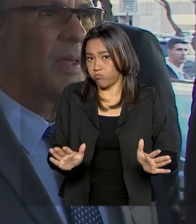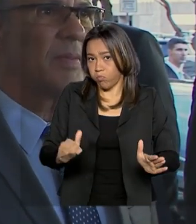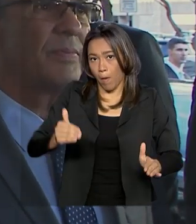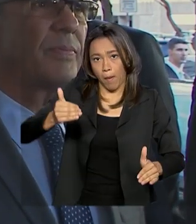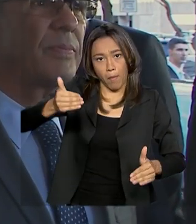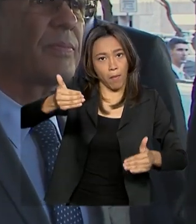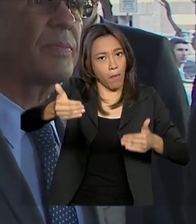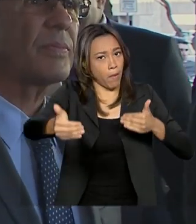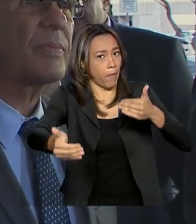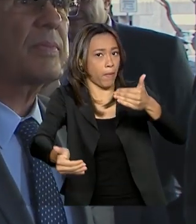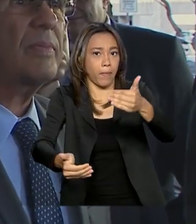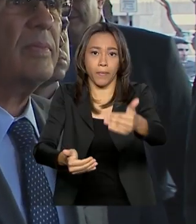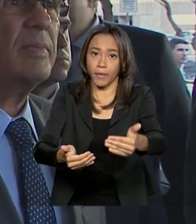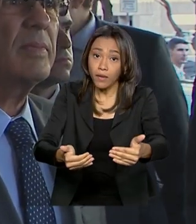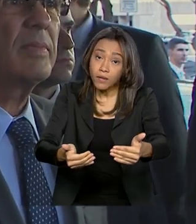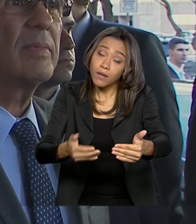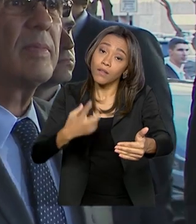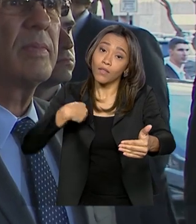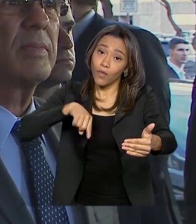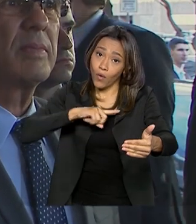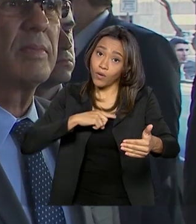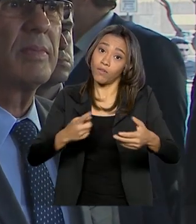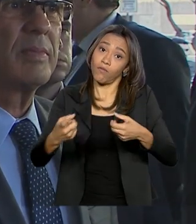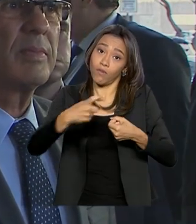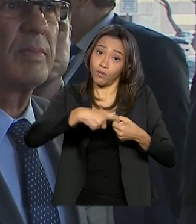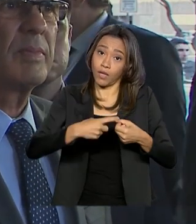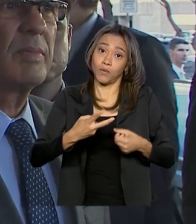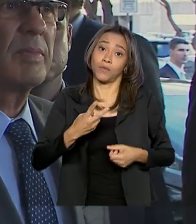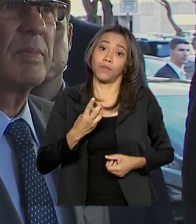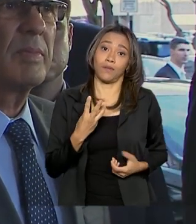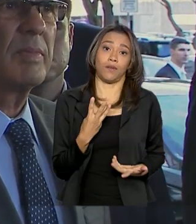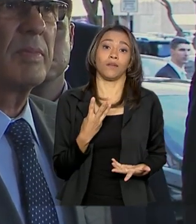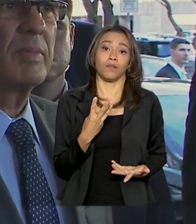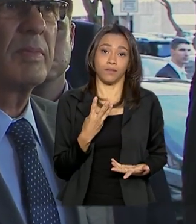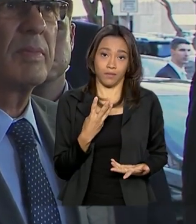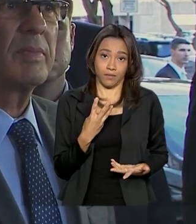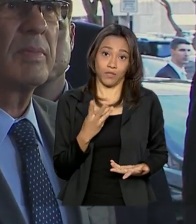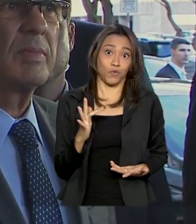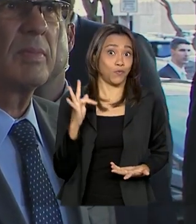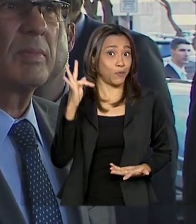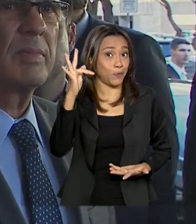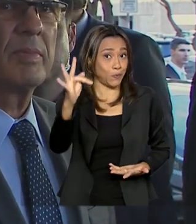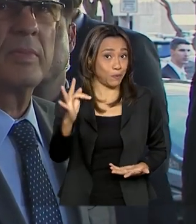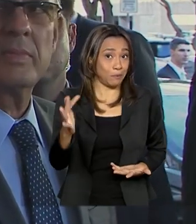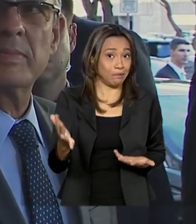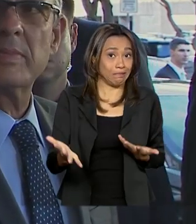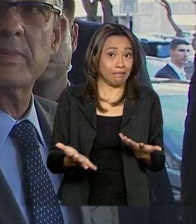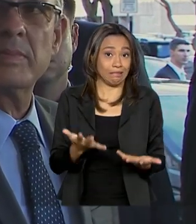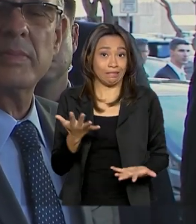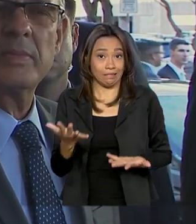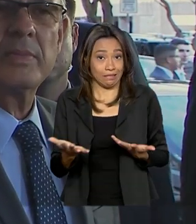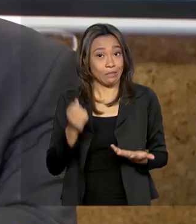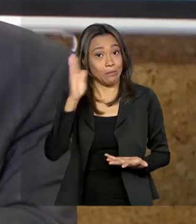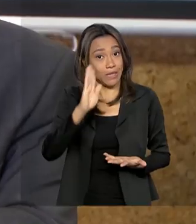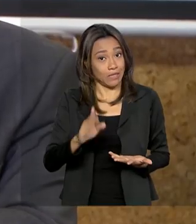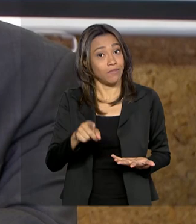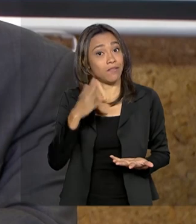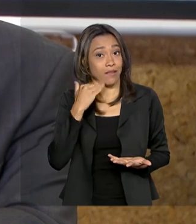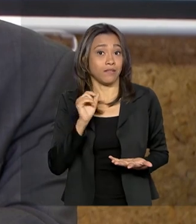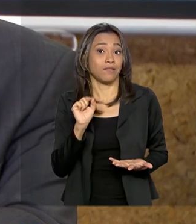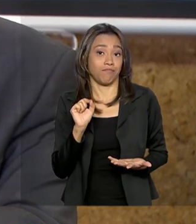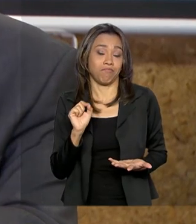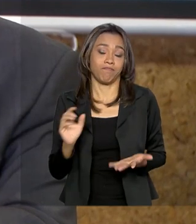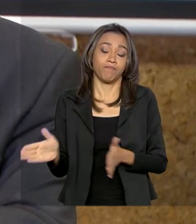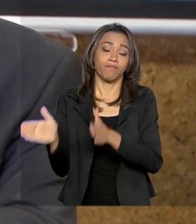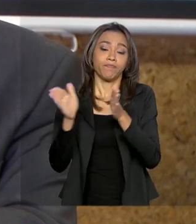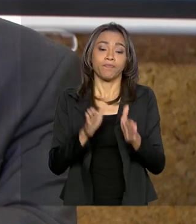nós voltamos há dois, três anos e o futuro é do Brasil, todo mundo sabe o que vai ser. Segundo